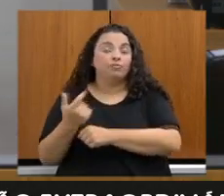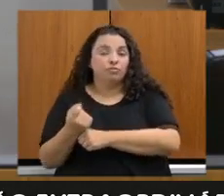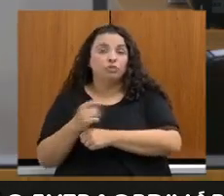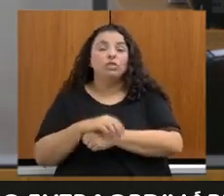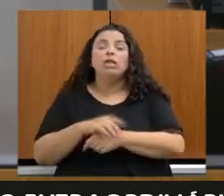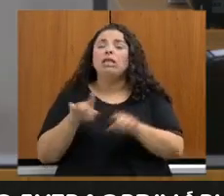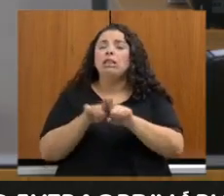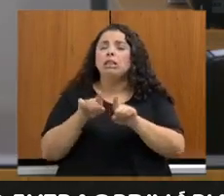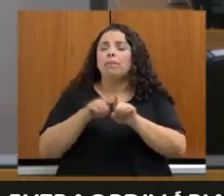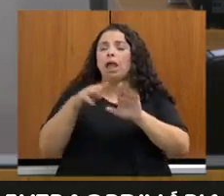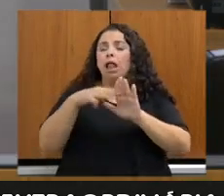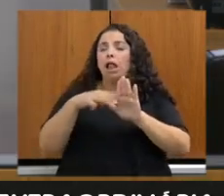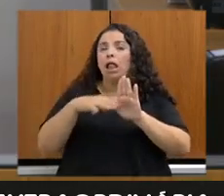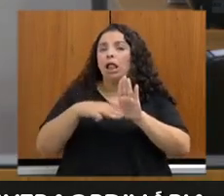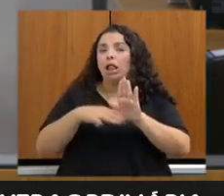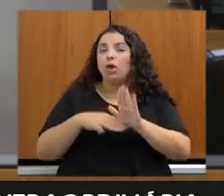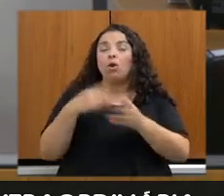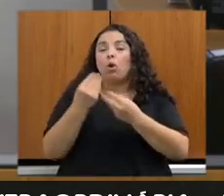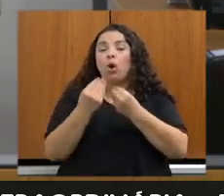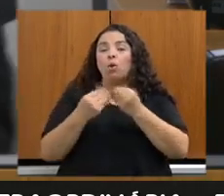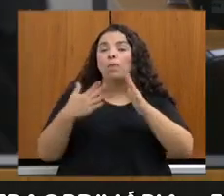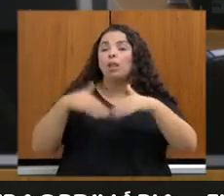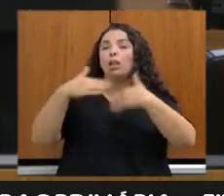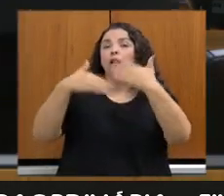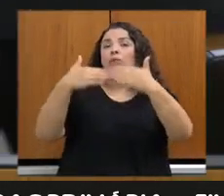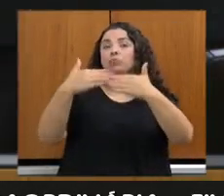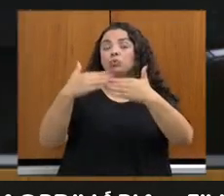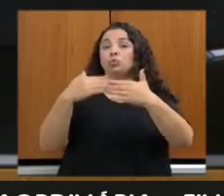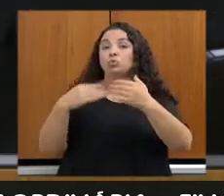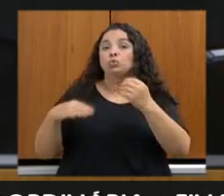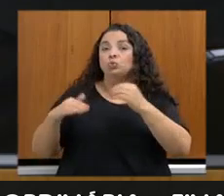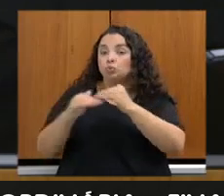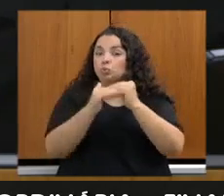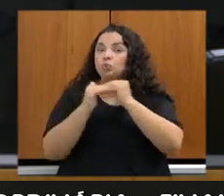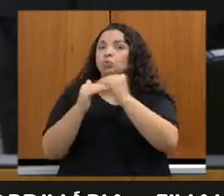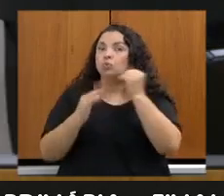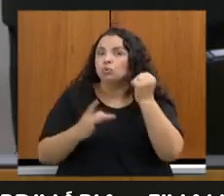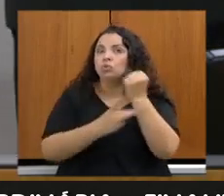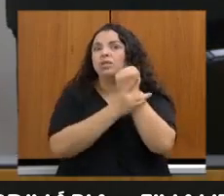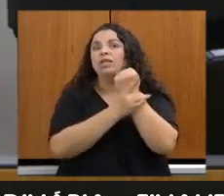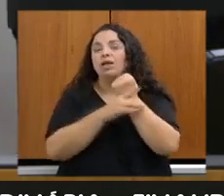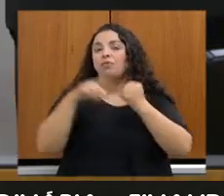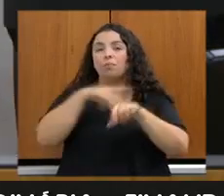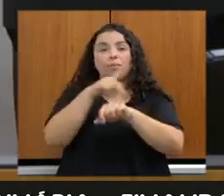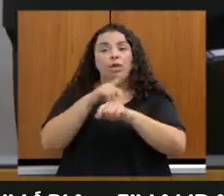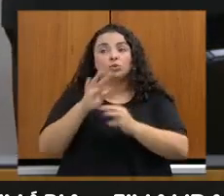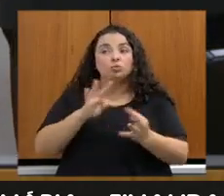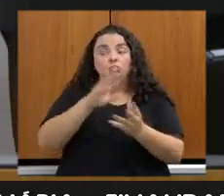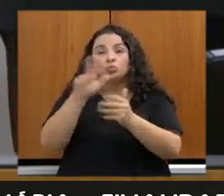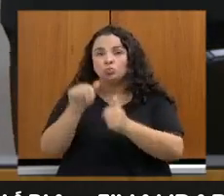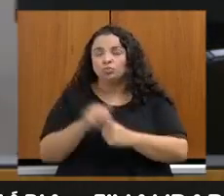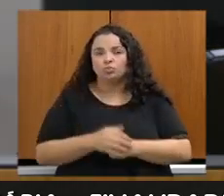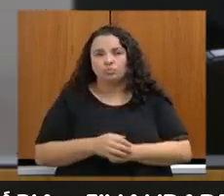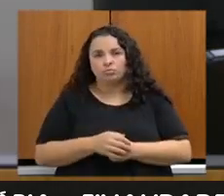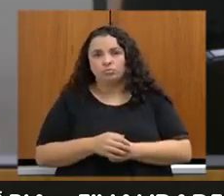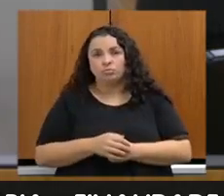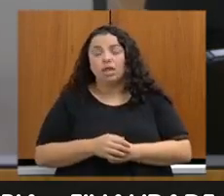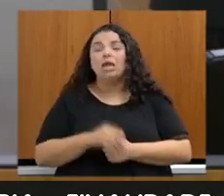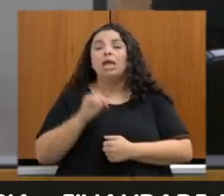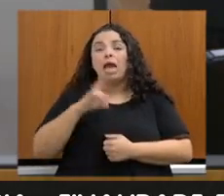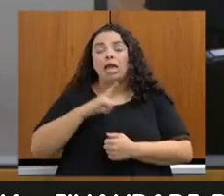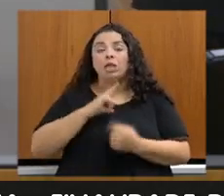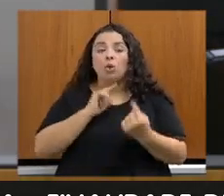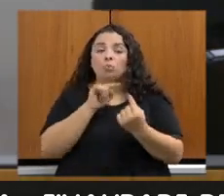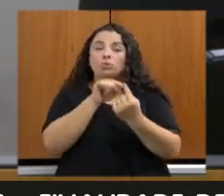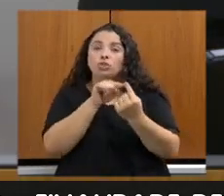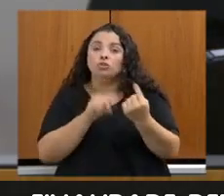sustentável para os demais países. Todavia, ainda longe de alcançar os resultados esperados e com a proximidade do prazo